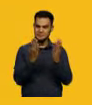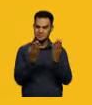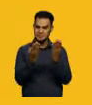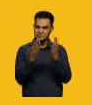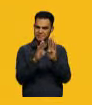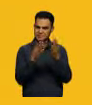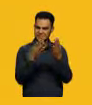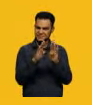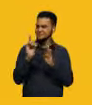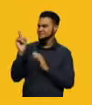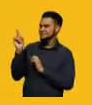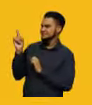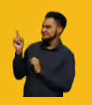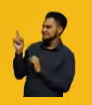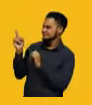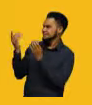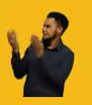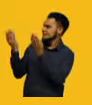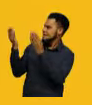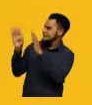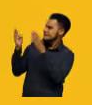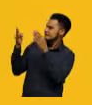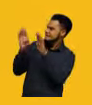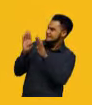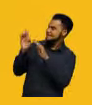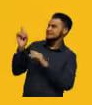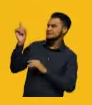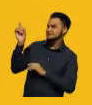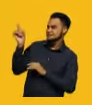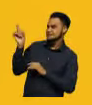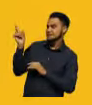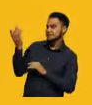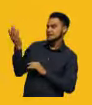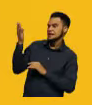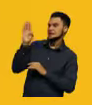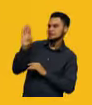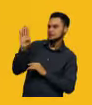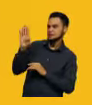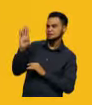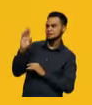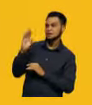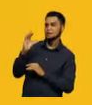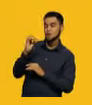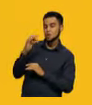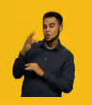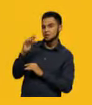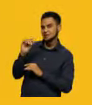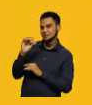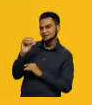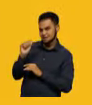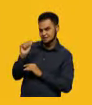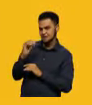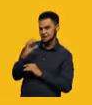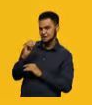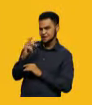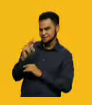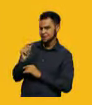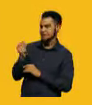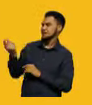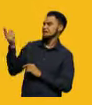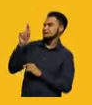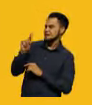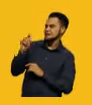dentro. Na segunda coluna, eu tenho a contracapa, chamada contracapa. E na